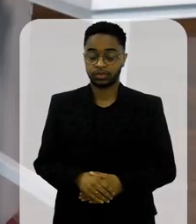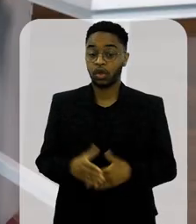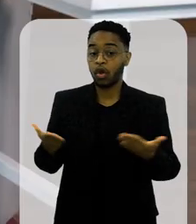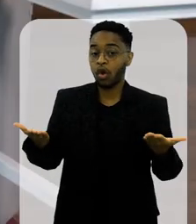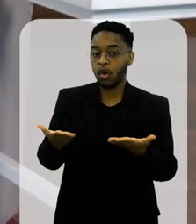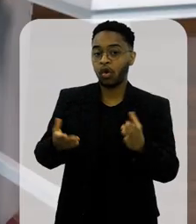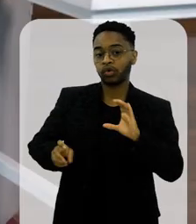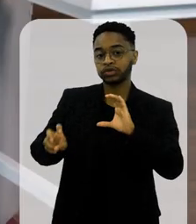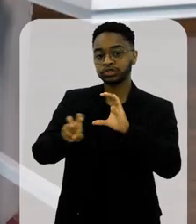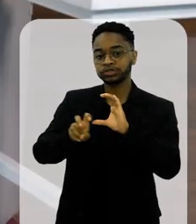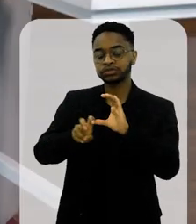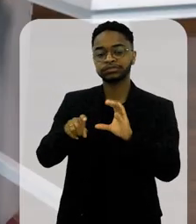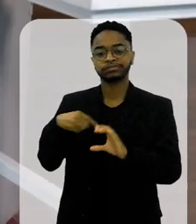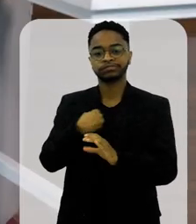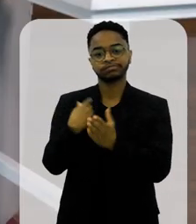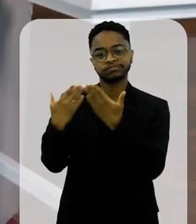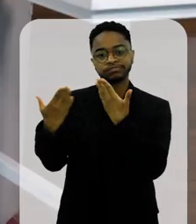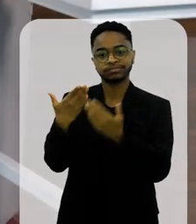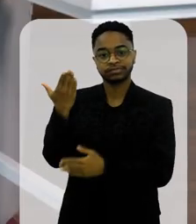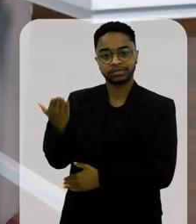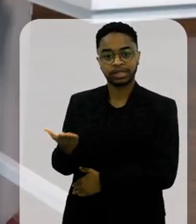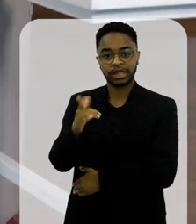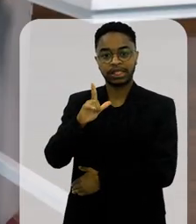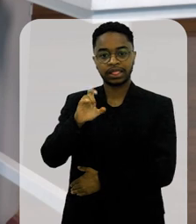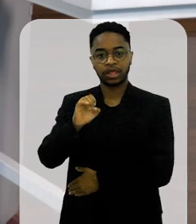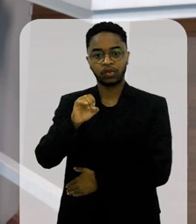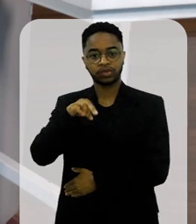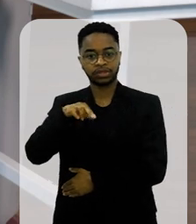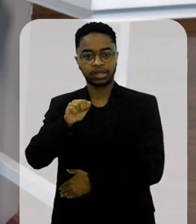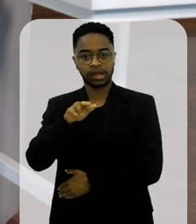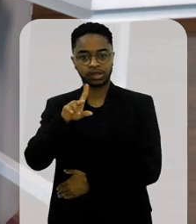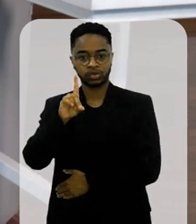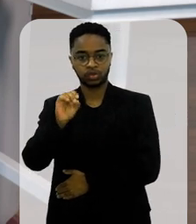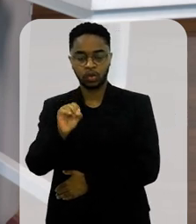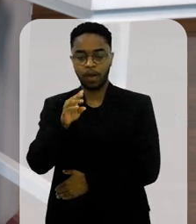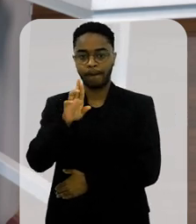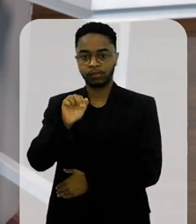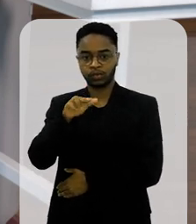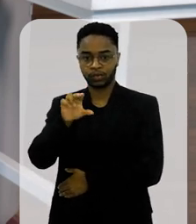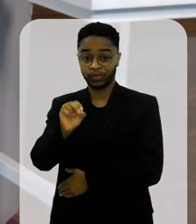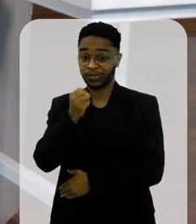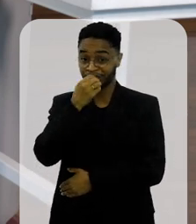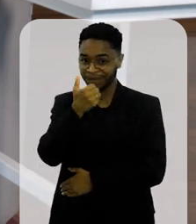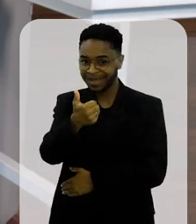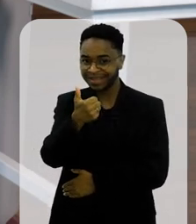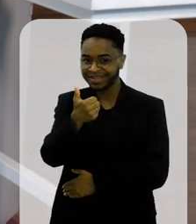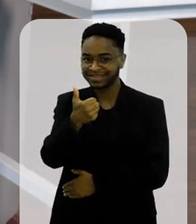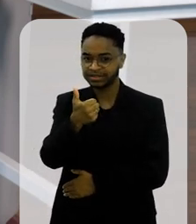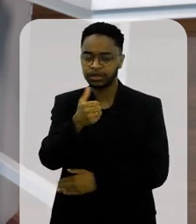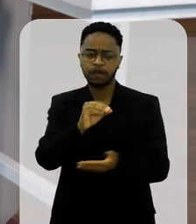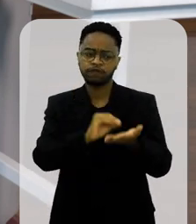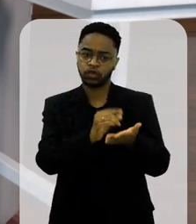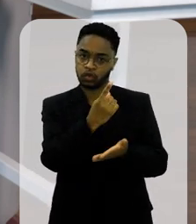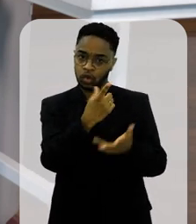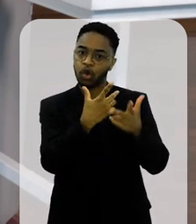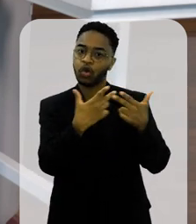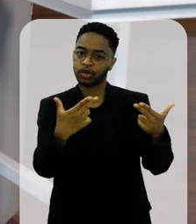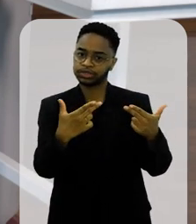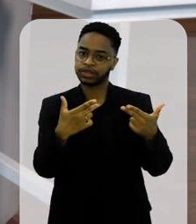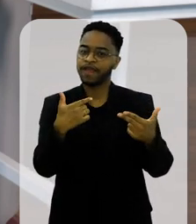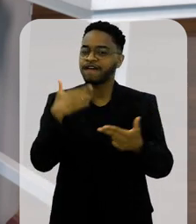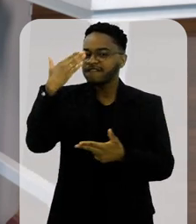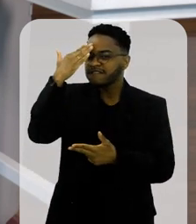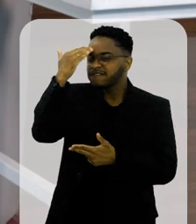Hoje, no Quintas com Quintais, conversamos com o Leonardo Bruno. E aí, Leonardo, tudo bem, querido? Faltou uma